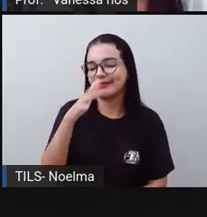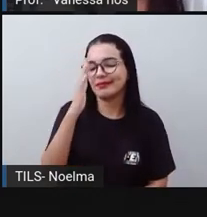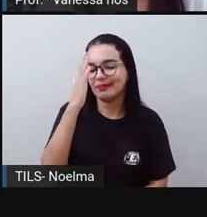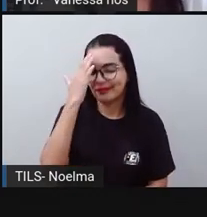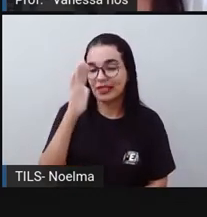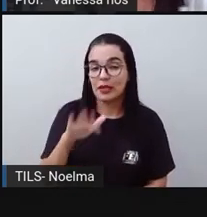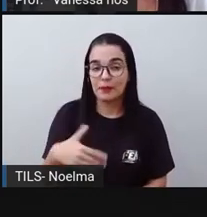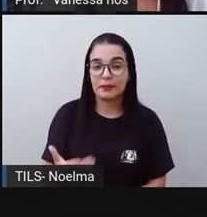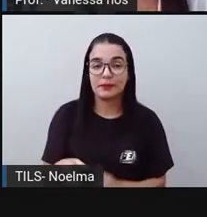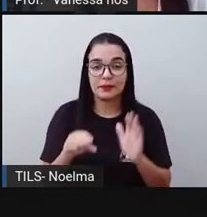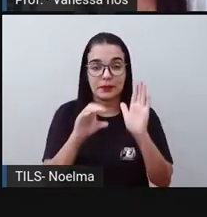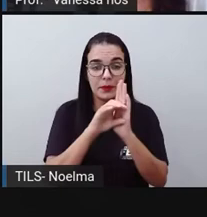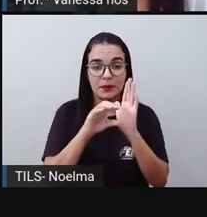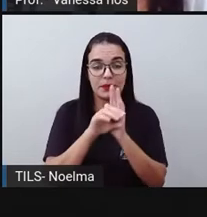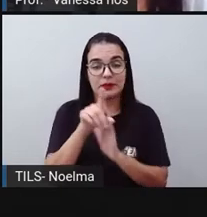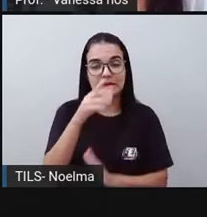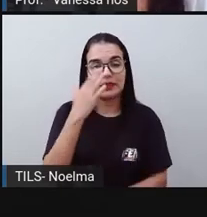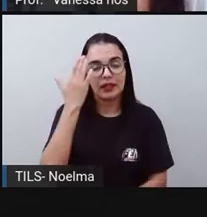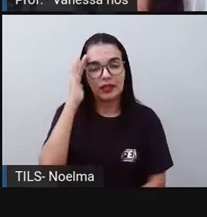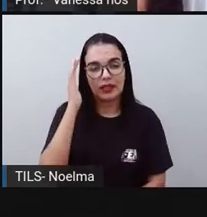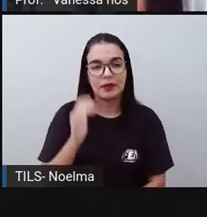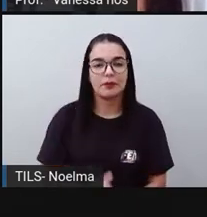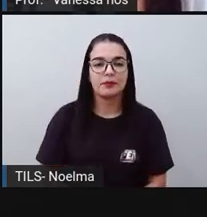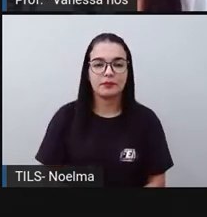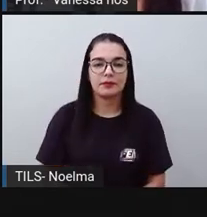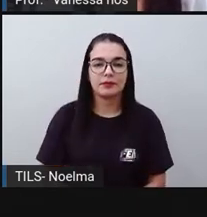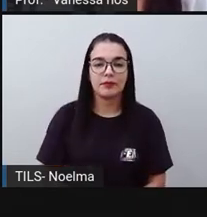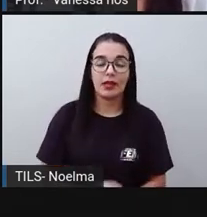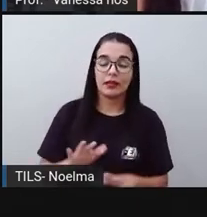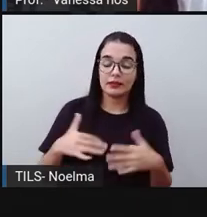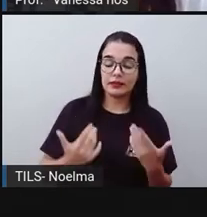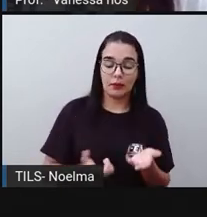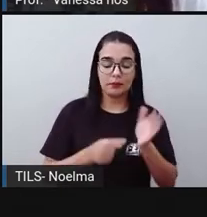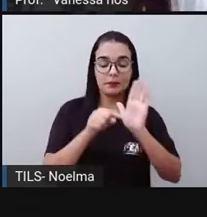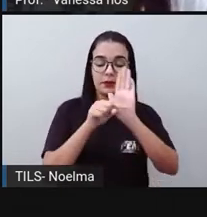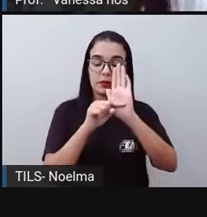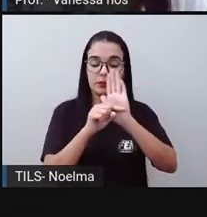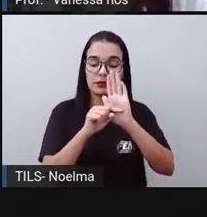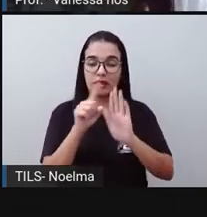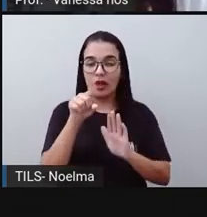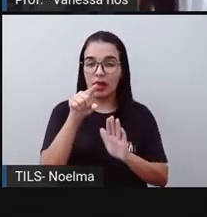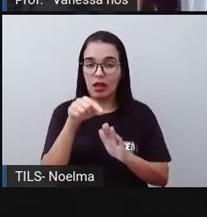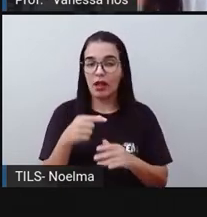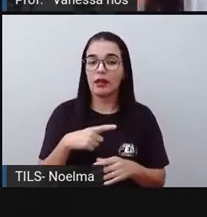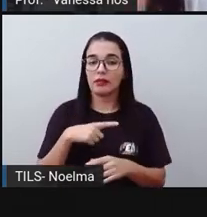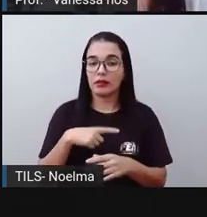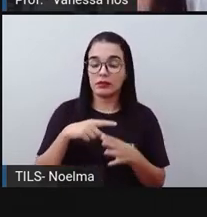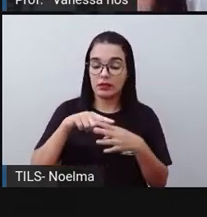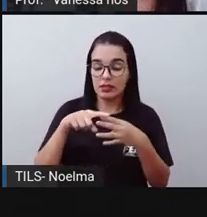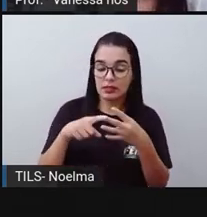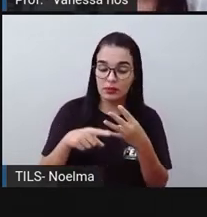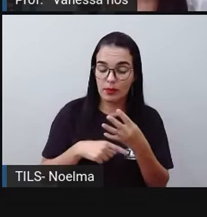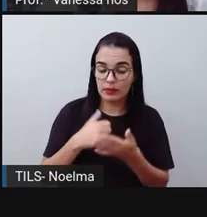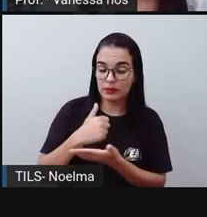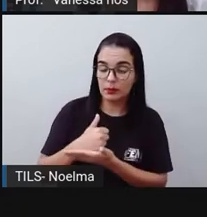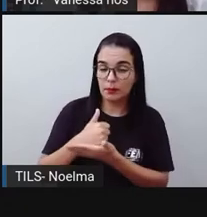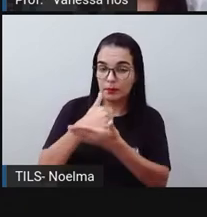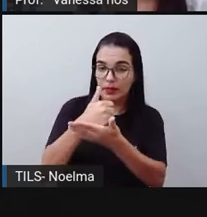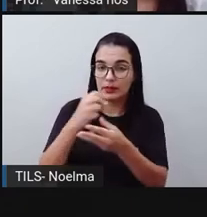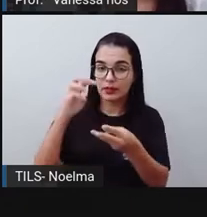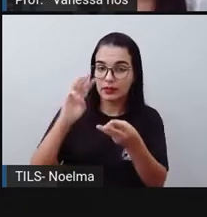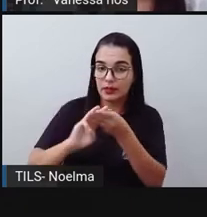trouxe o conceito também para a gente lembrar. A subtração é uma entre as quatro operações básicas da